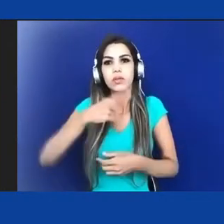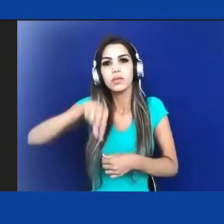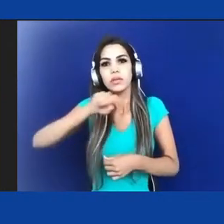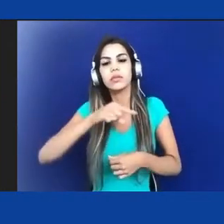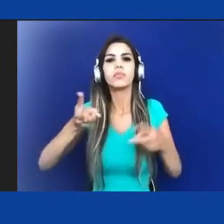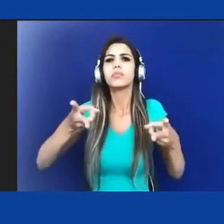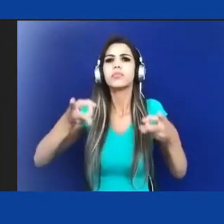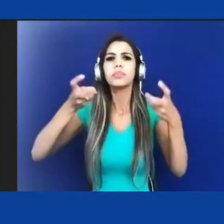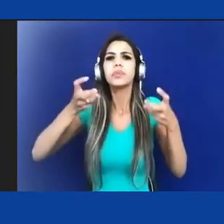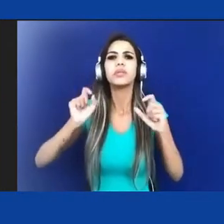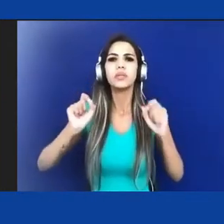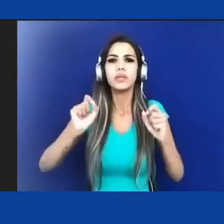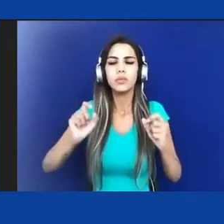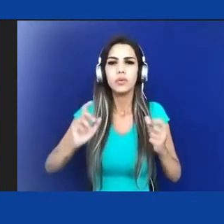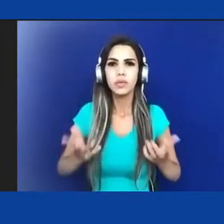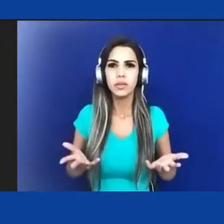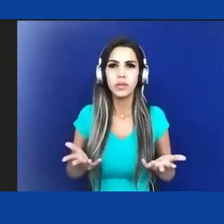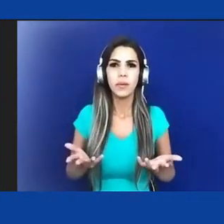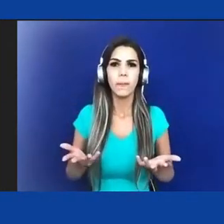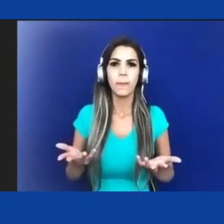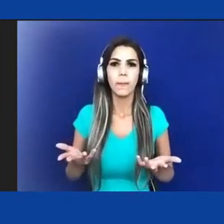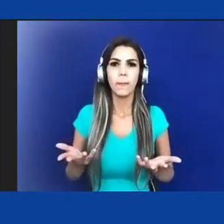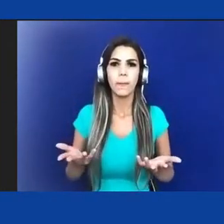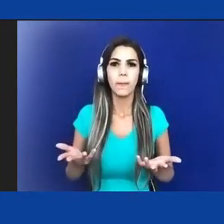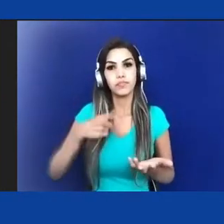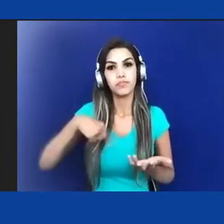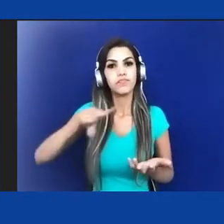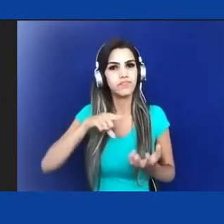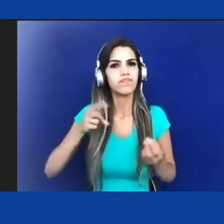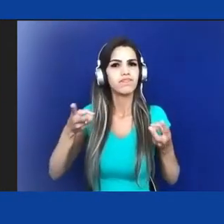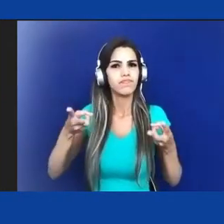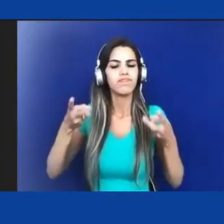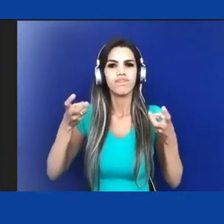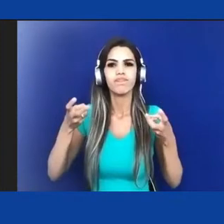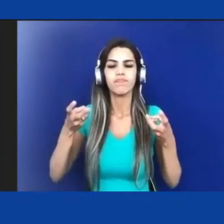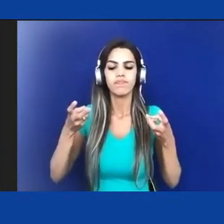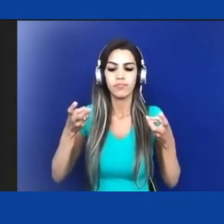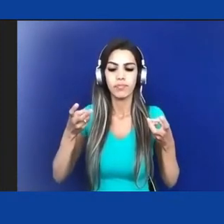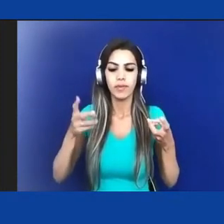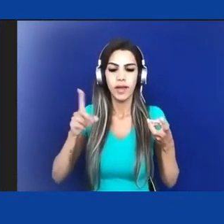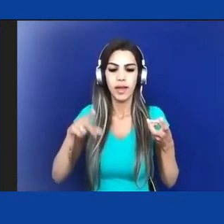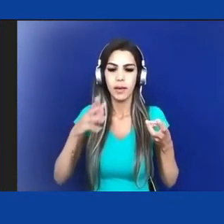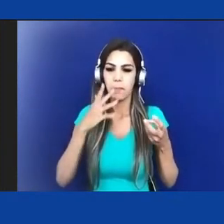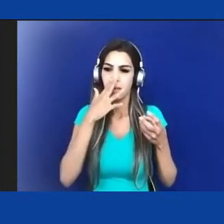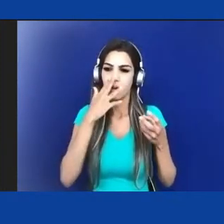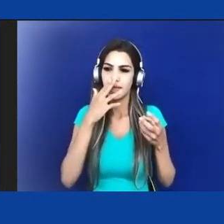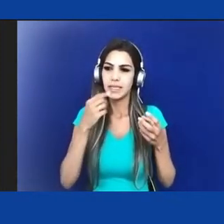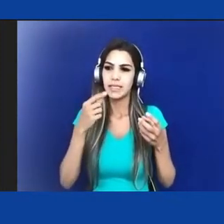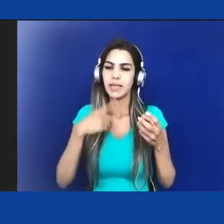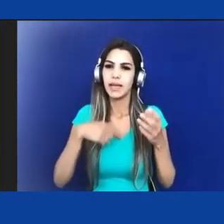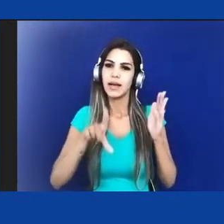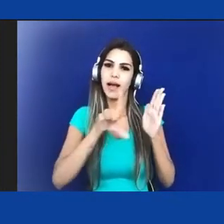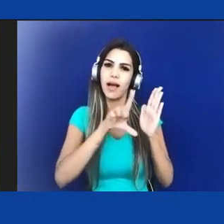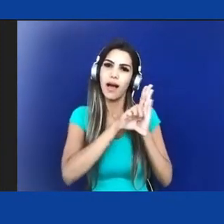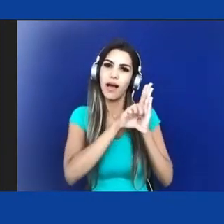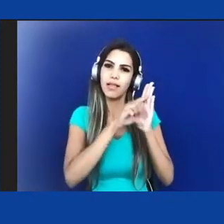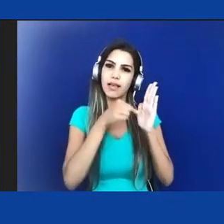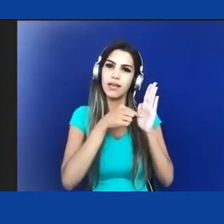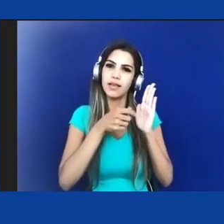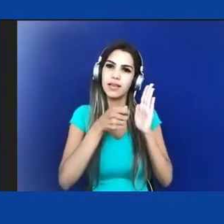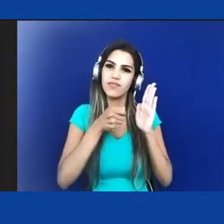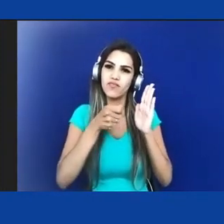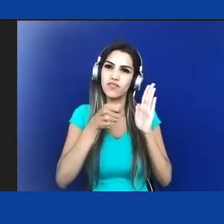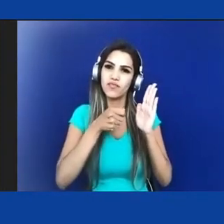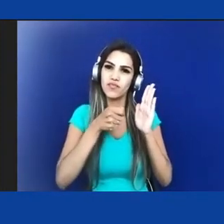apenas a legalidade sendo manipulada em prol de um